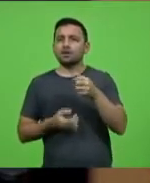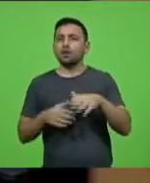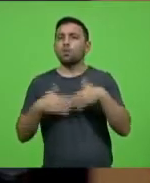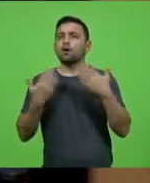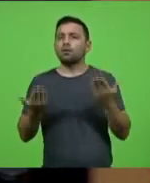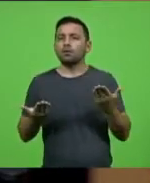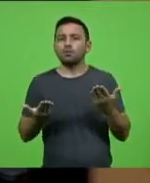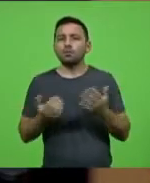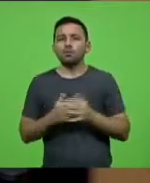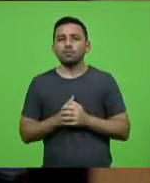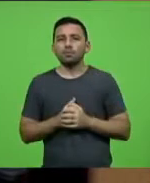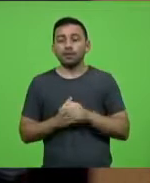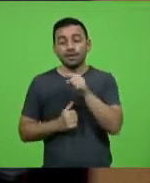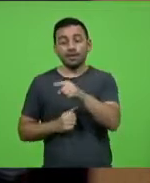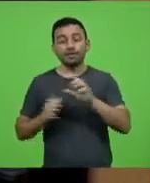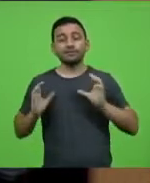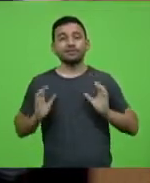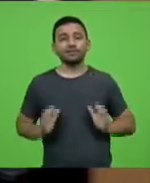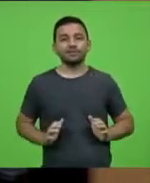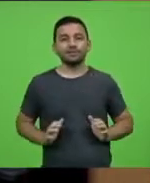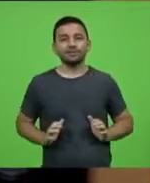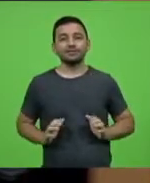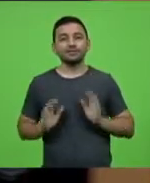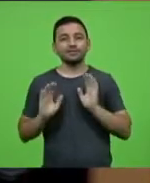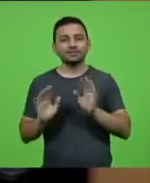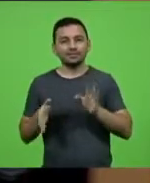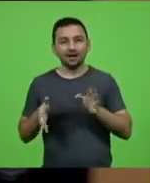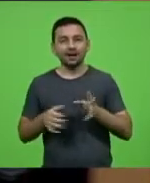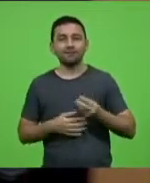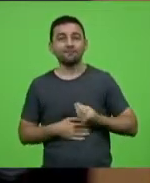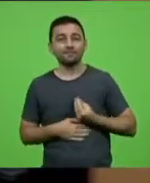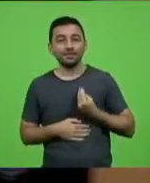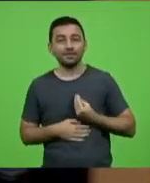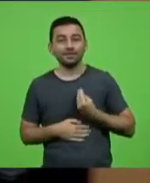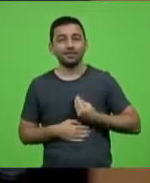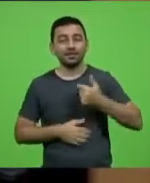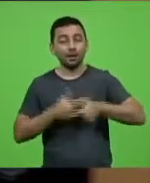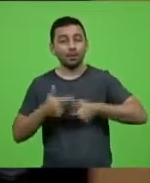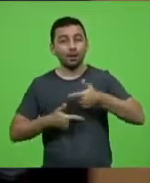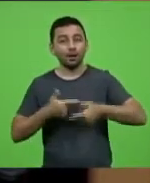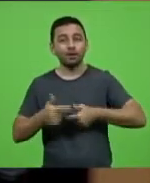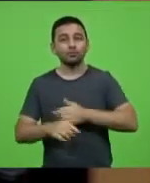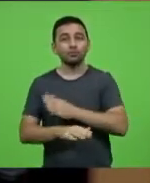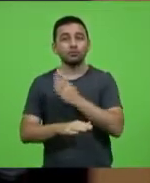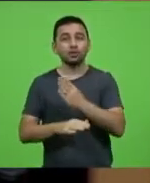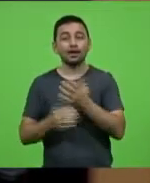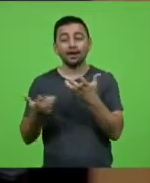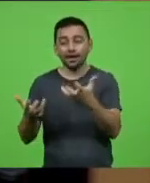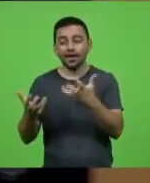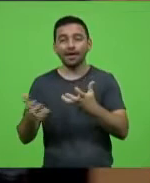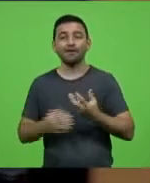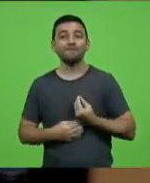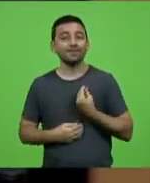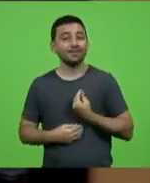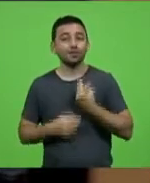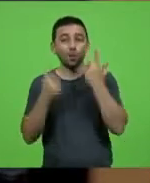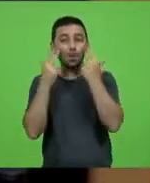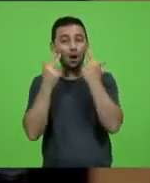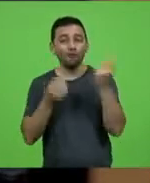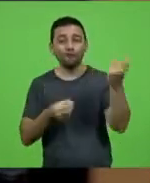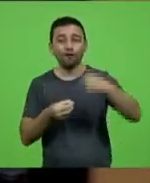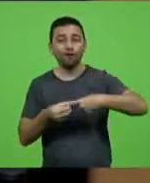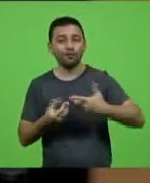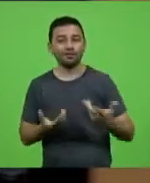cidadão, né, que já com a vida toda de trabalho prestado, ele só quer voltar à vida normal.